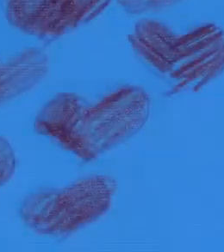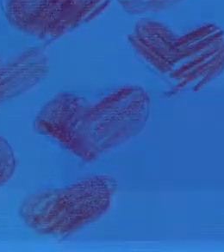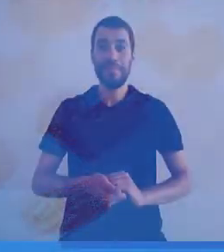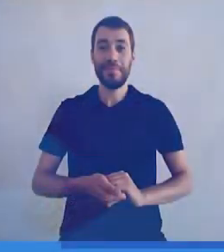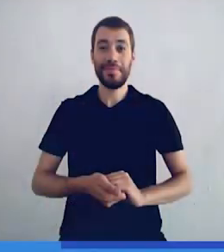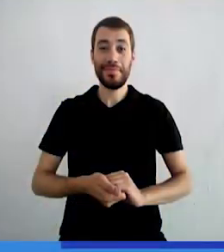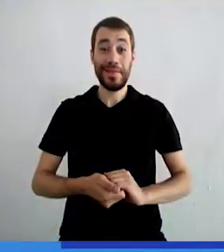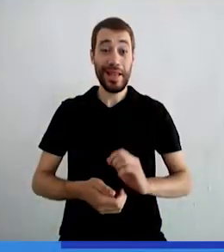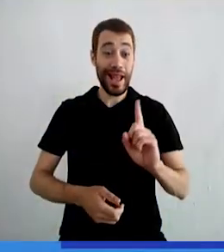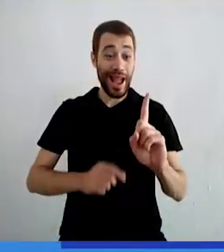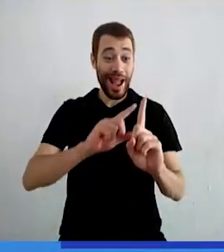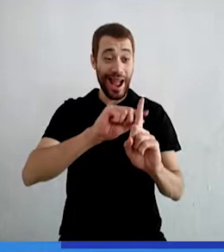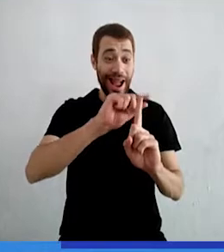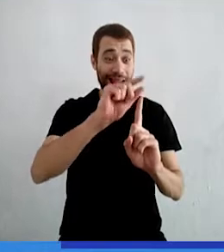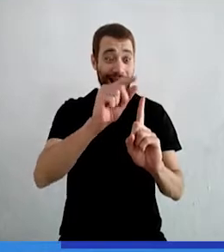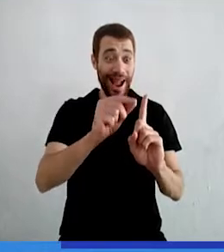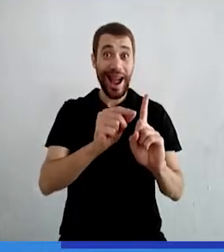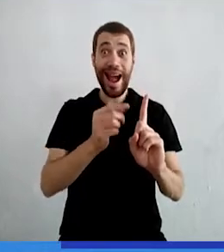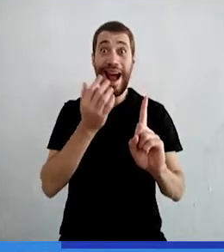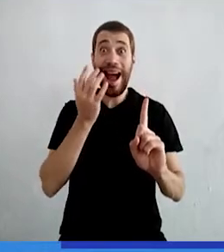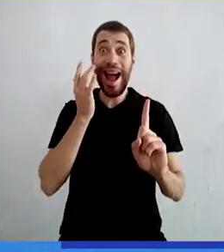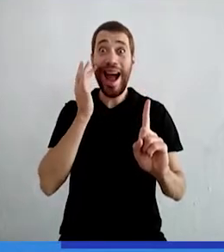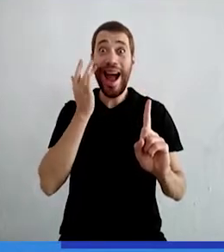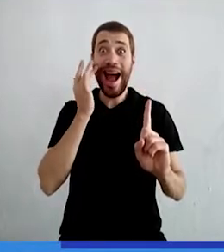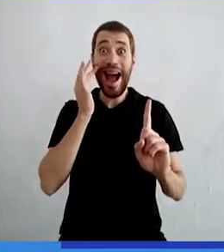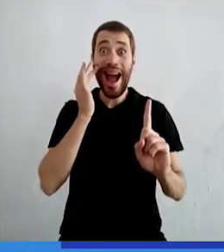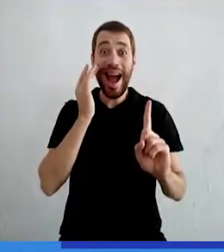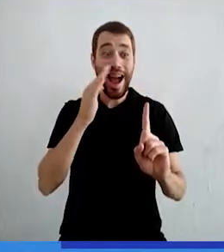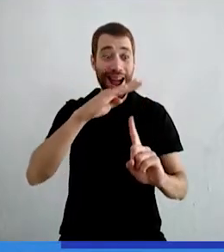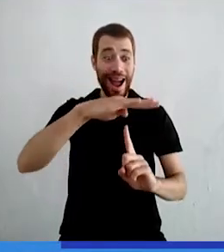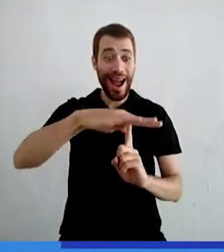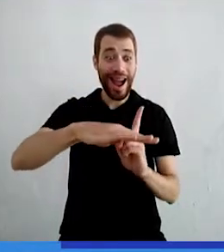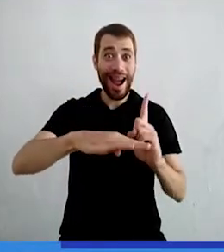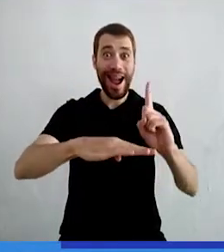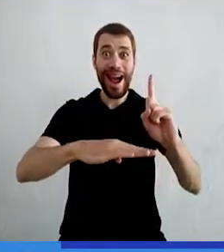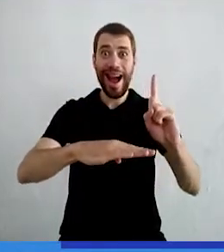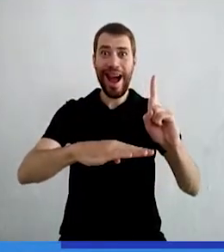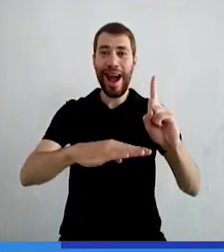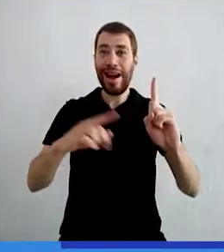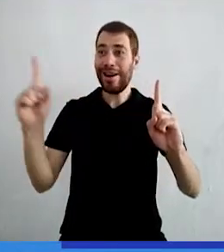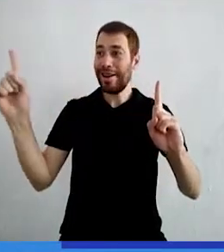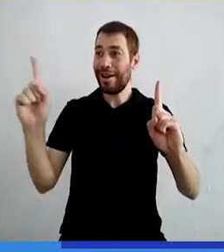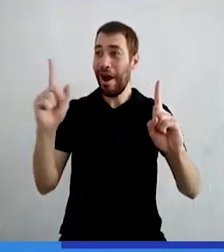ALEGRÍM, ALEGRÍM Dourado Que nasceu no campo sem ser